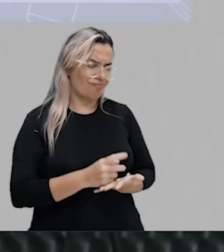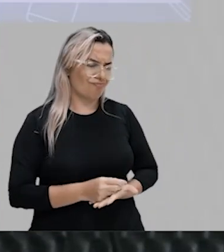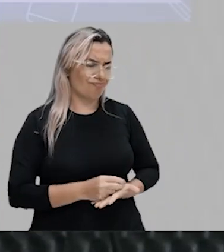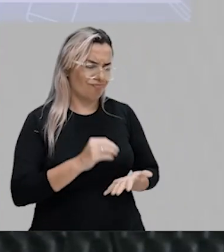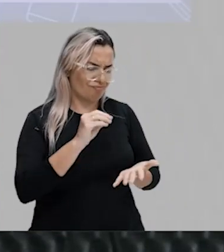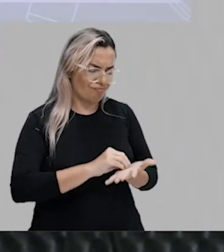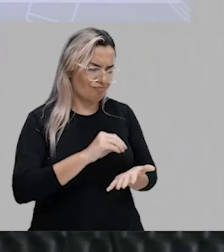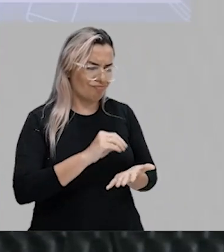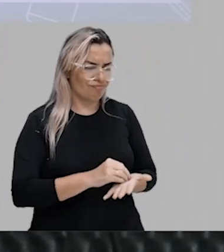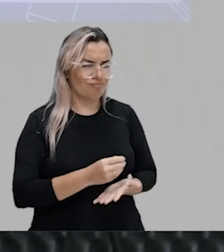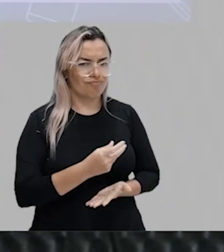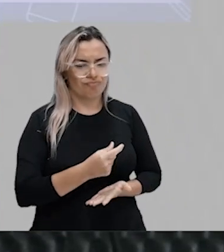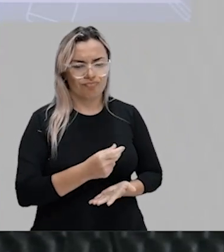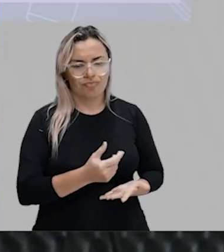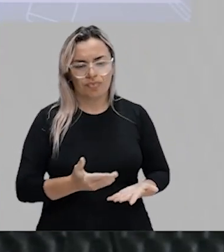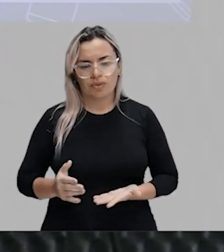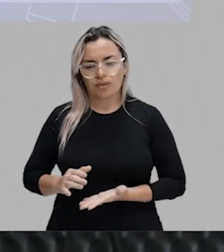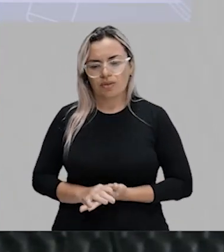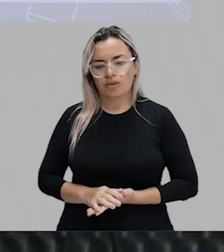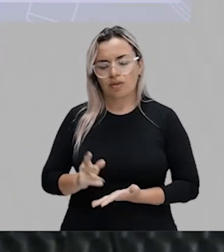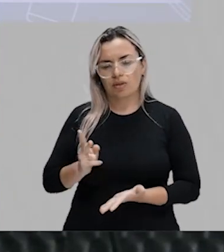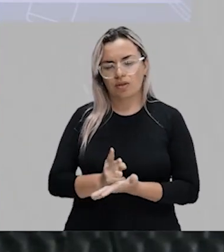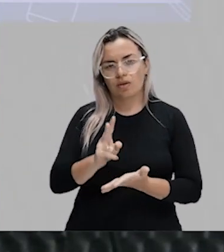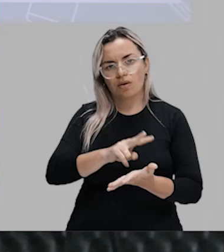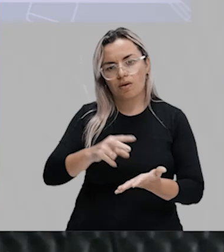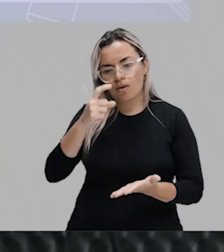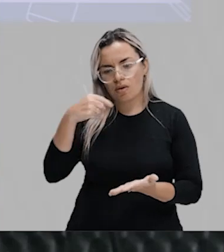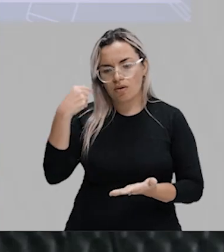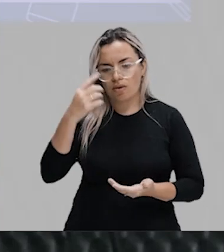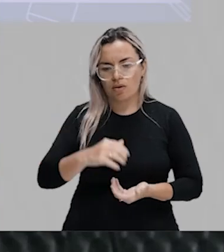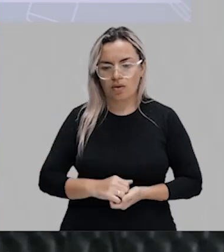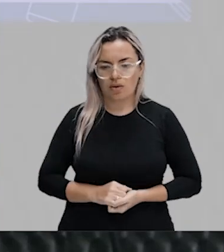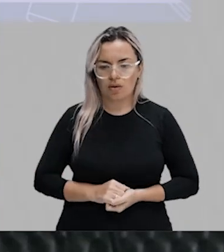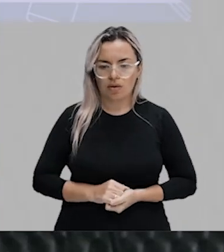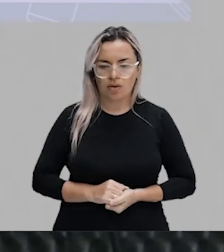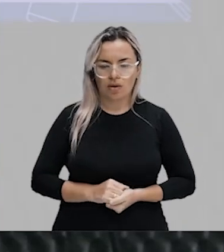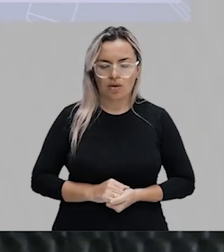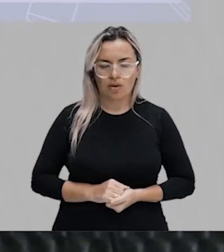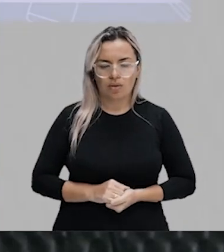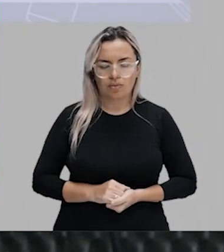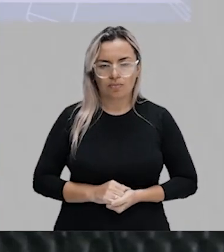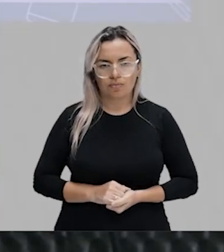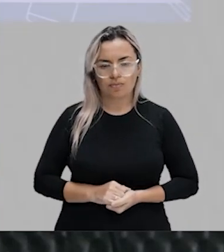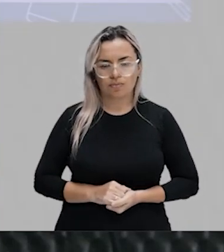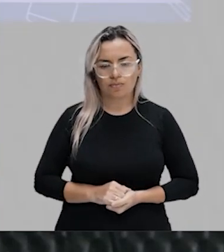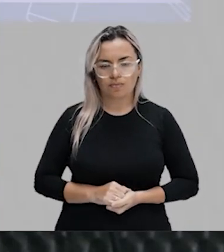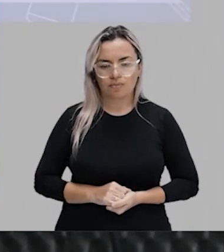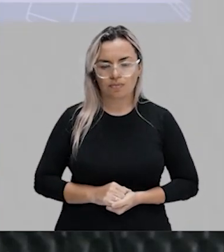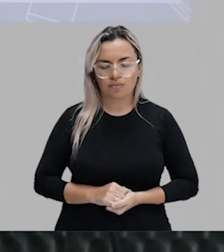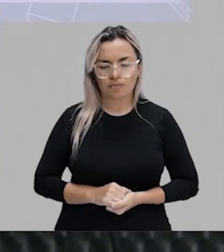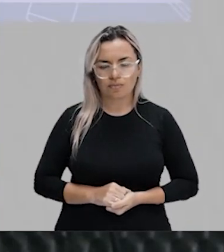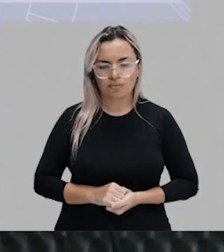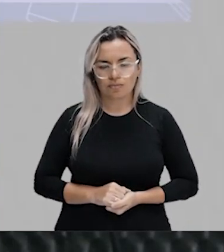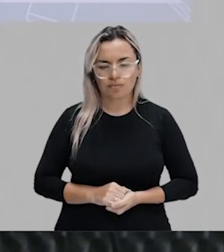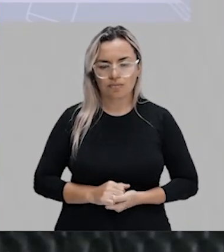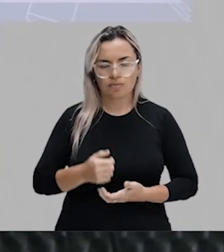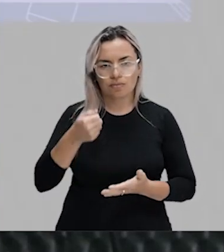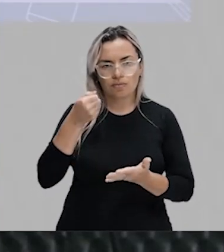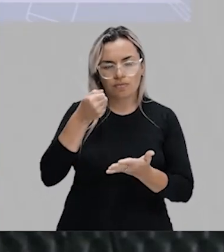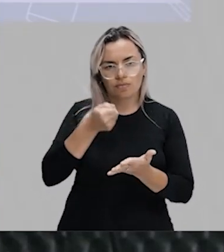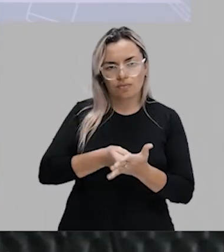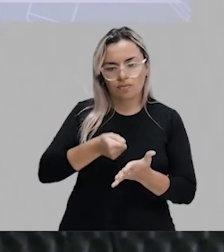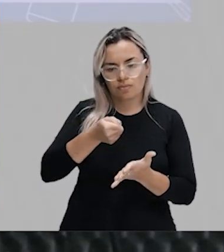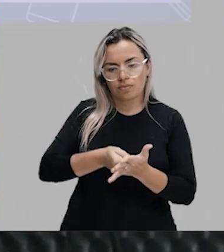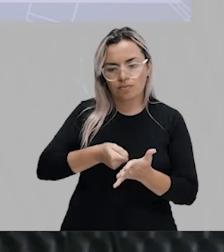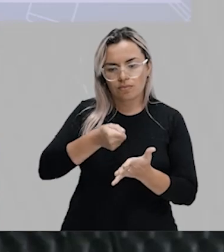Dos velhas. Correr com los gastos. Correr com los gastos. Então, pagar as